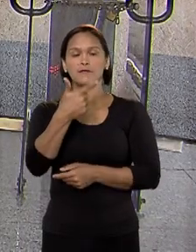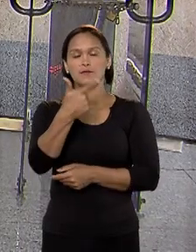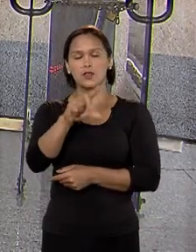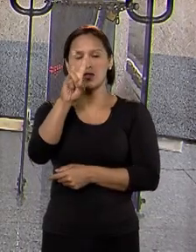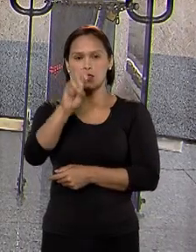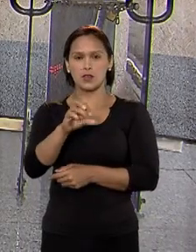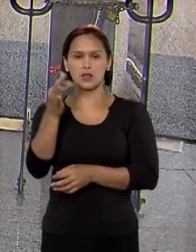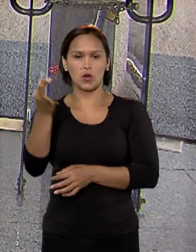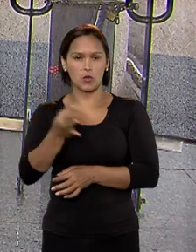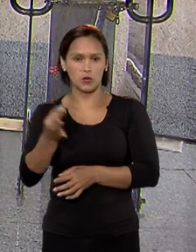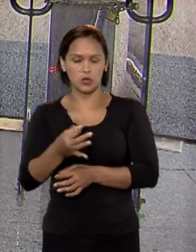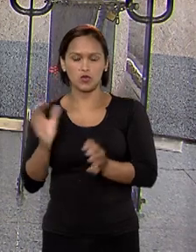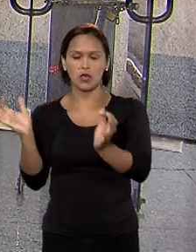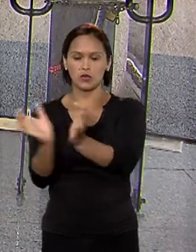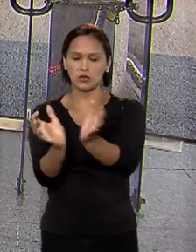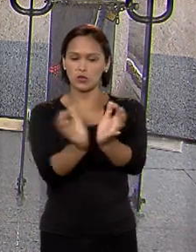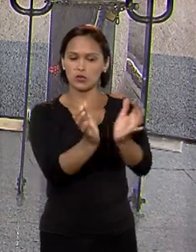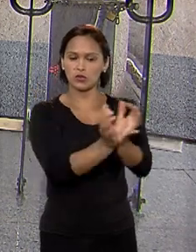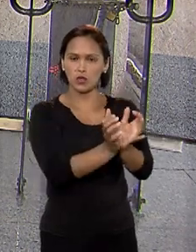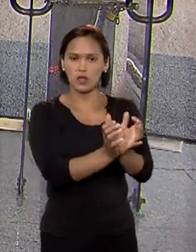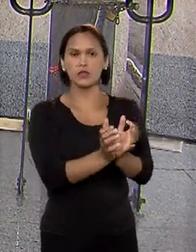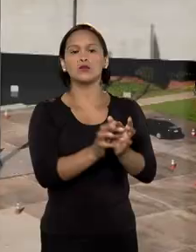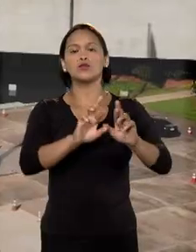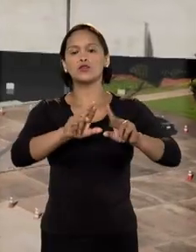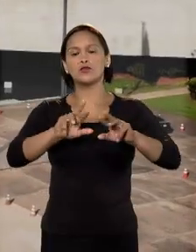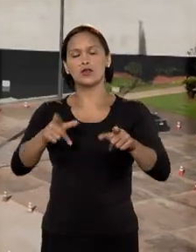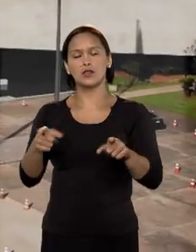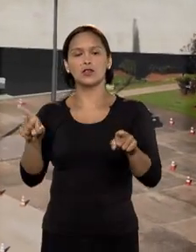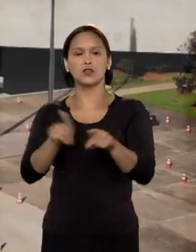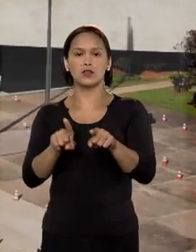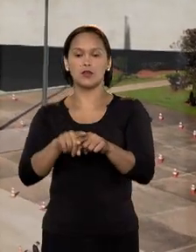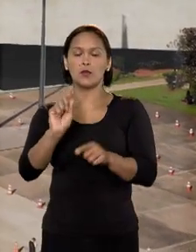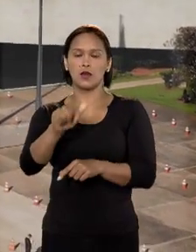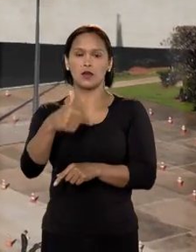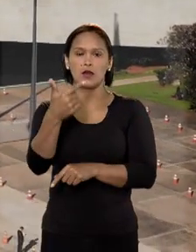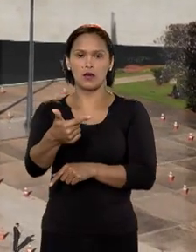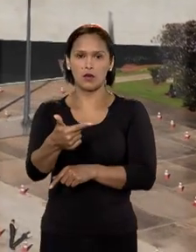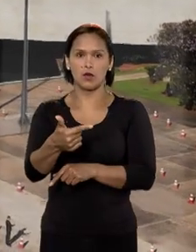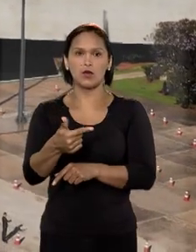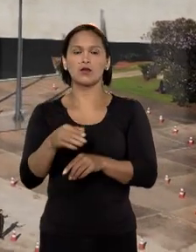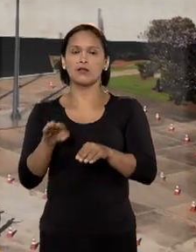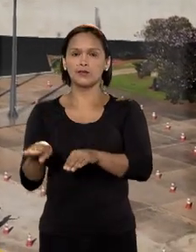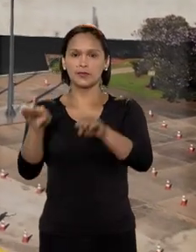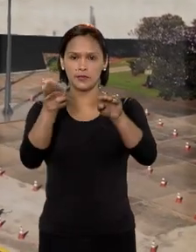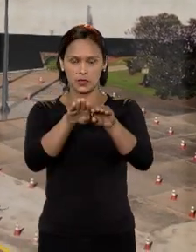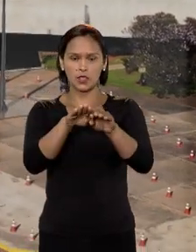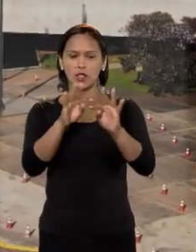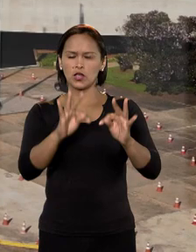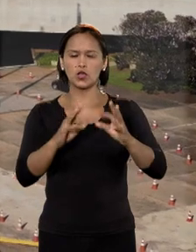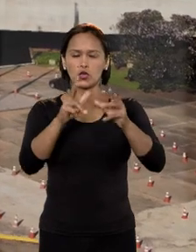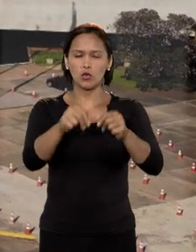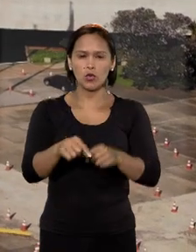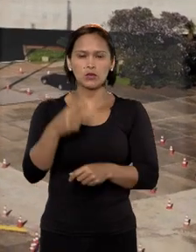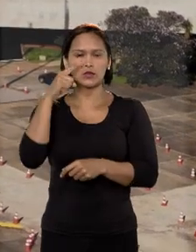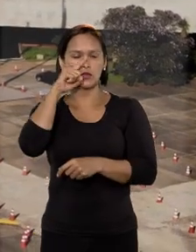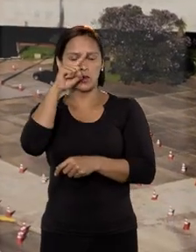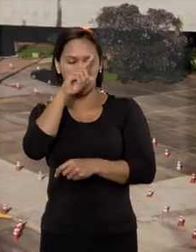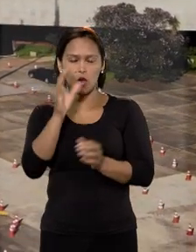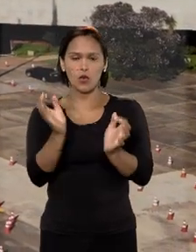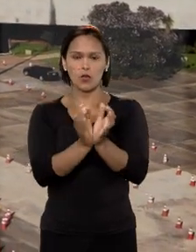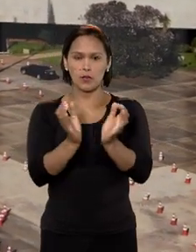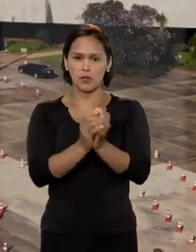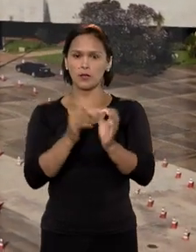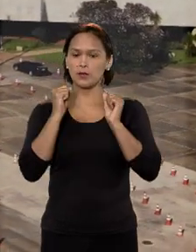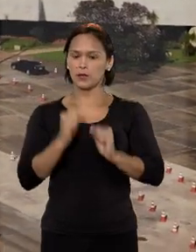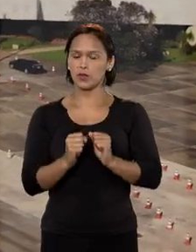de 25% da lotação de cada unidade, e a outra restabelecendo que aqueles que fazem parte do grupo de risco